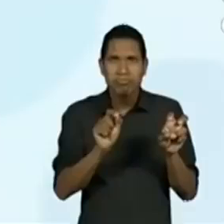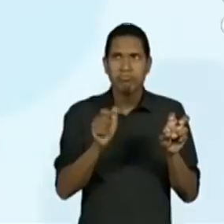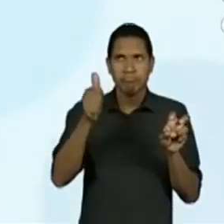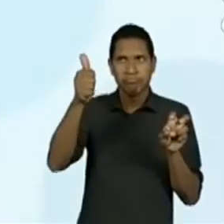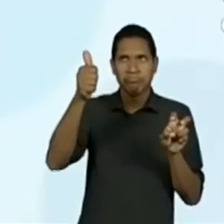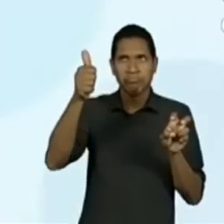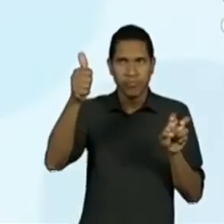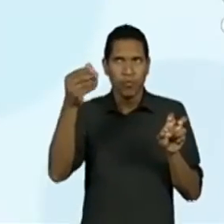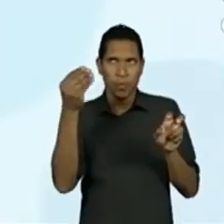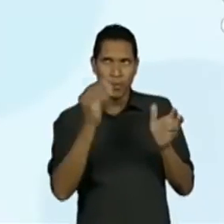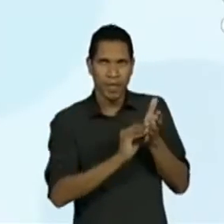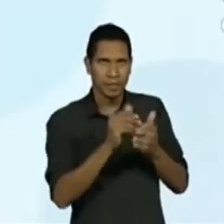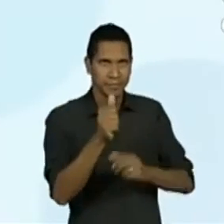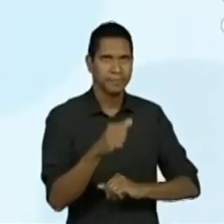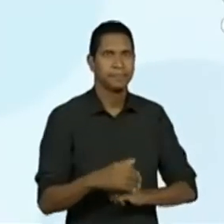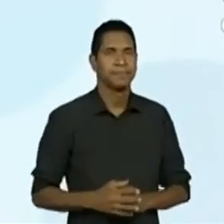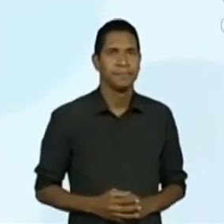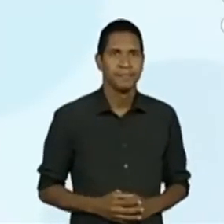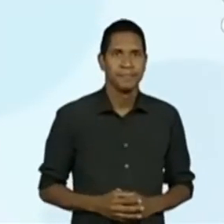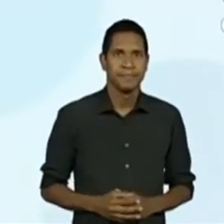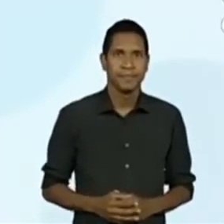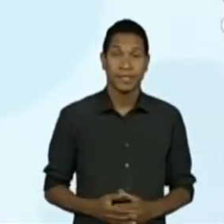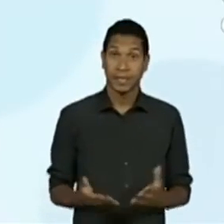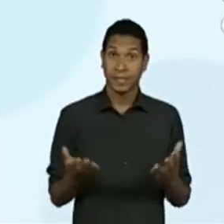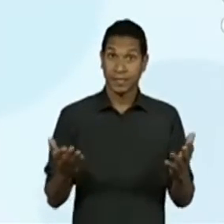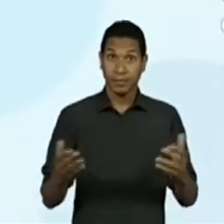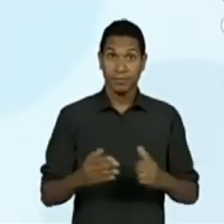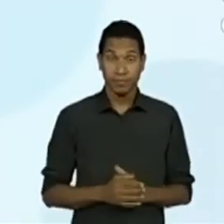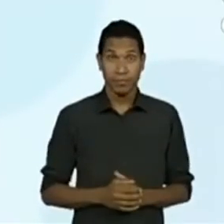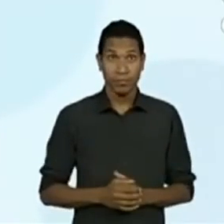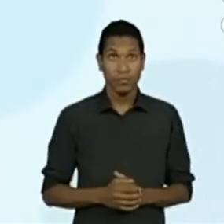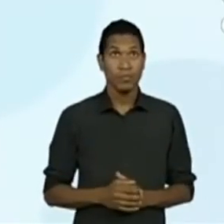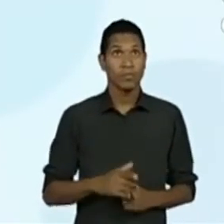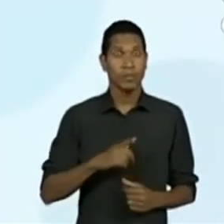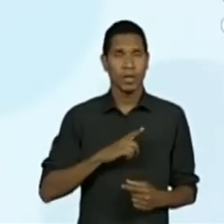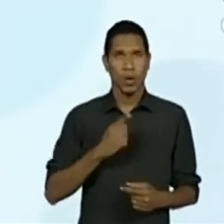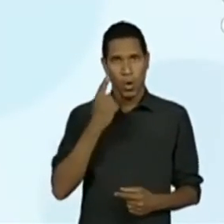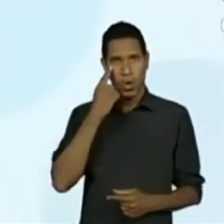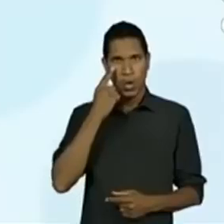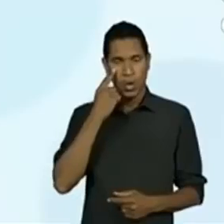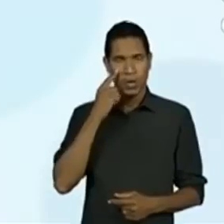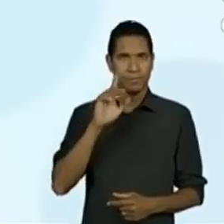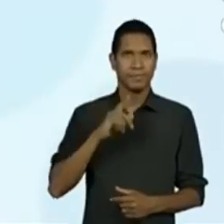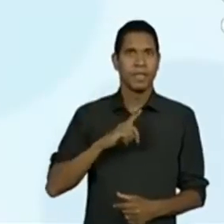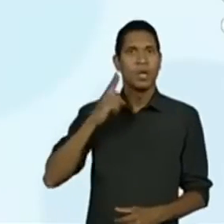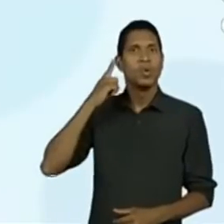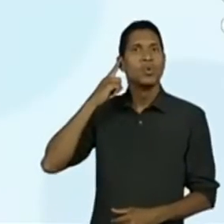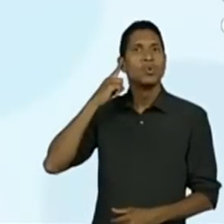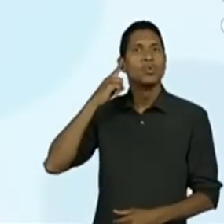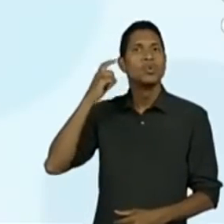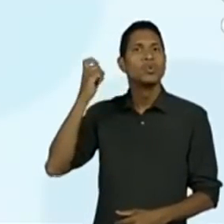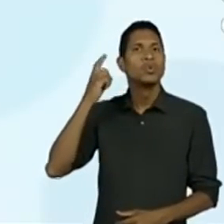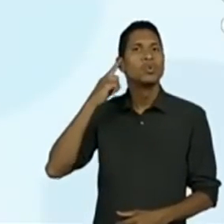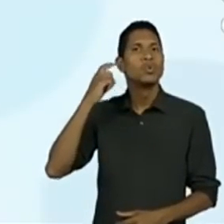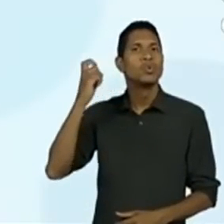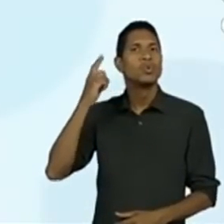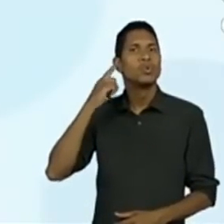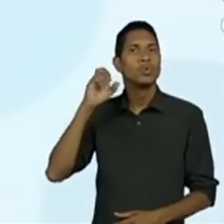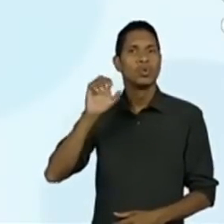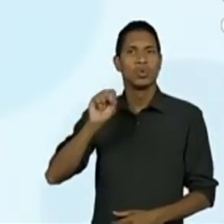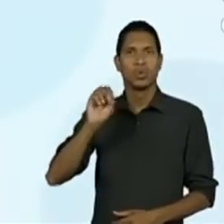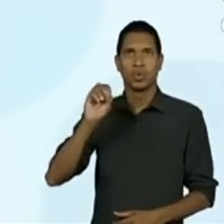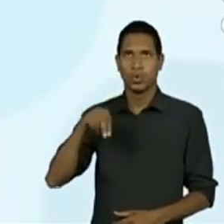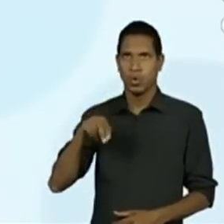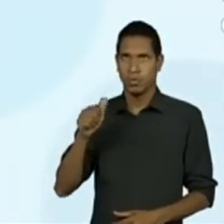O tema. Então, nós temos aqui o som. Interessante, gente. O som, vocês percebam que eu não coloquei